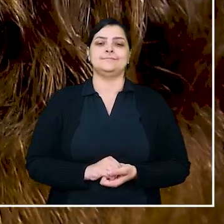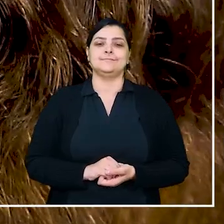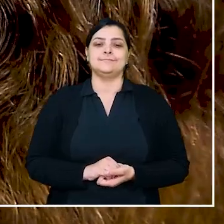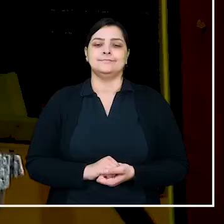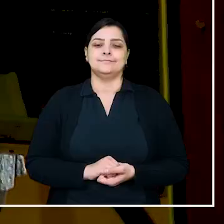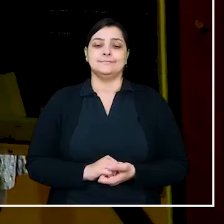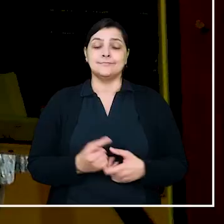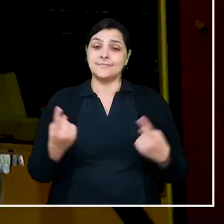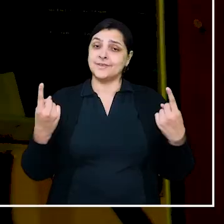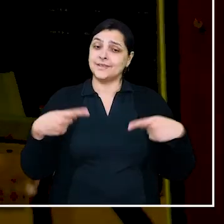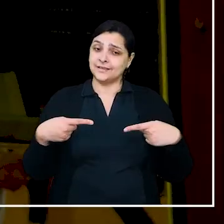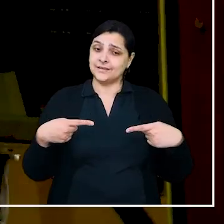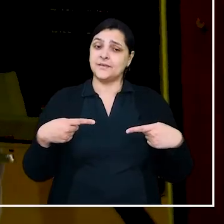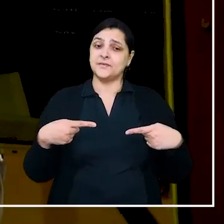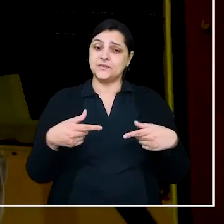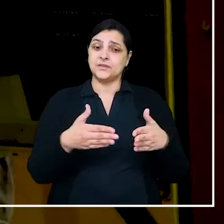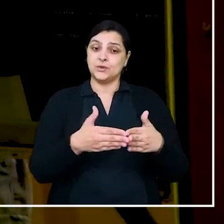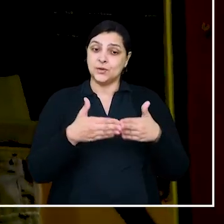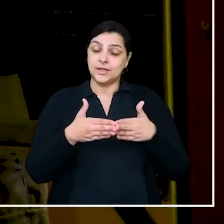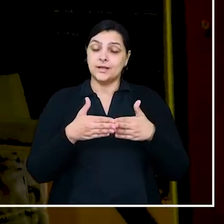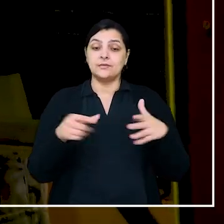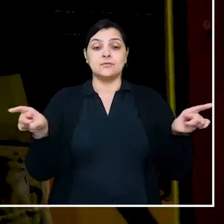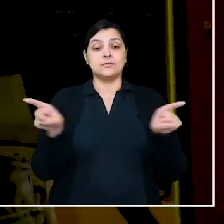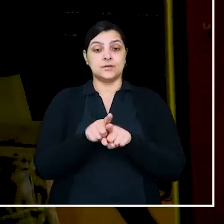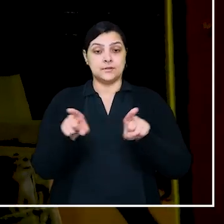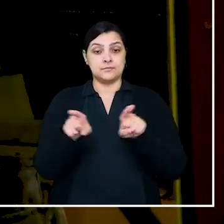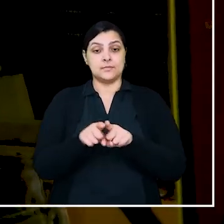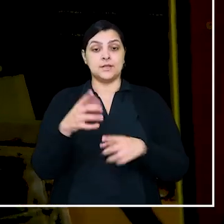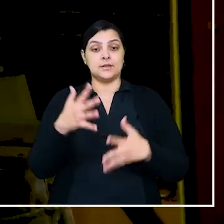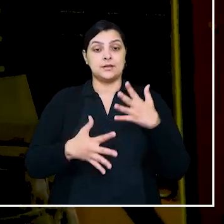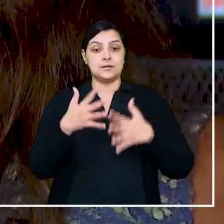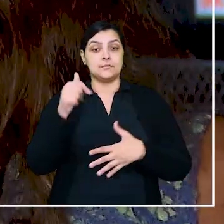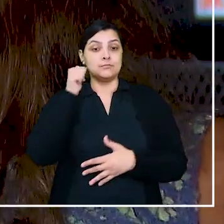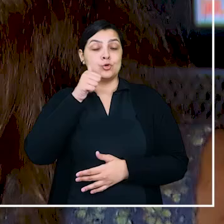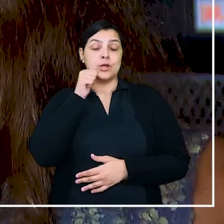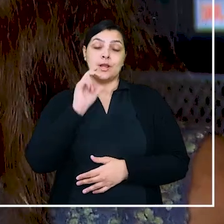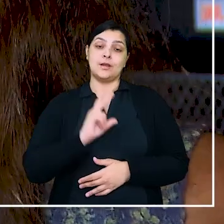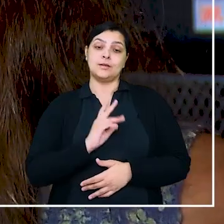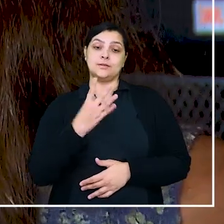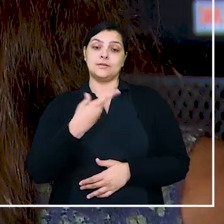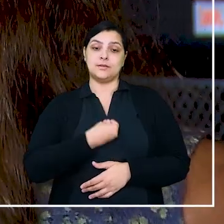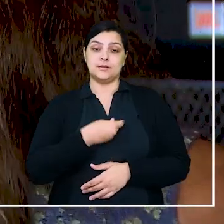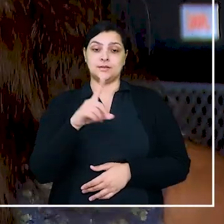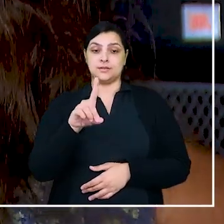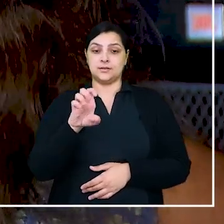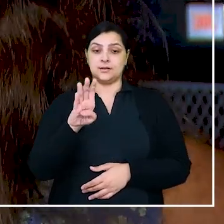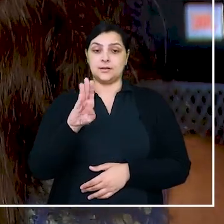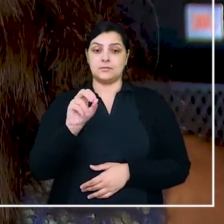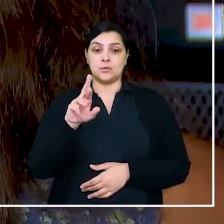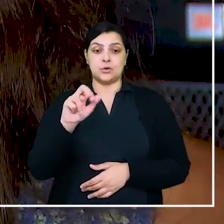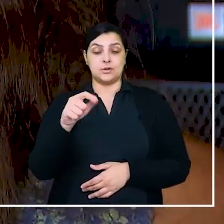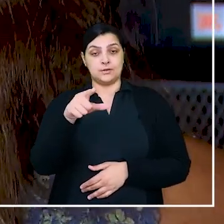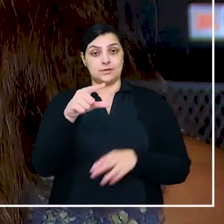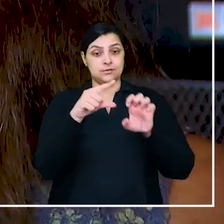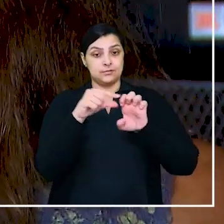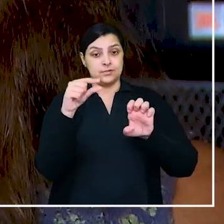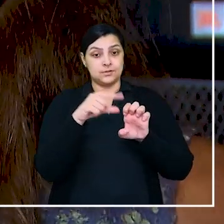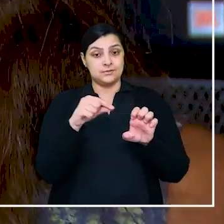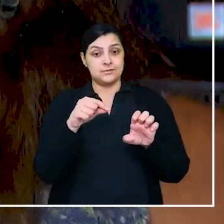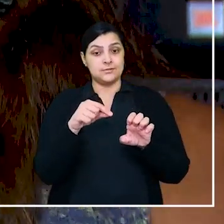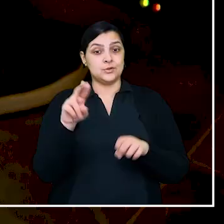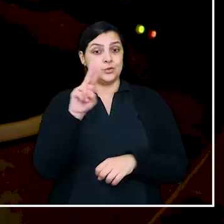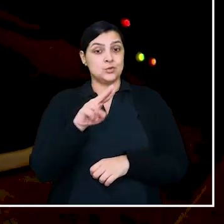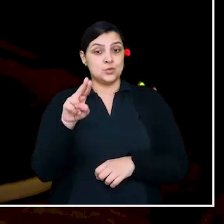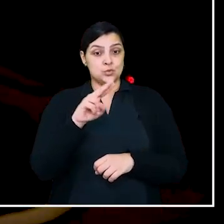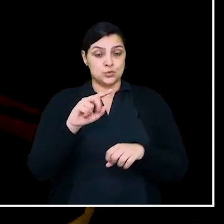Os desafios de acesso ao crédito também afetam as mulheres trans, como a Débora, a microempreendedora